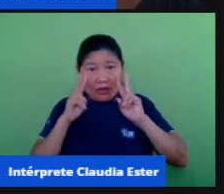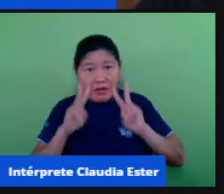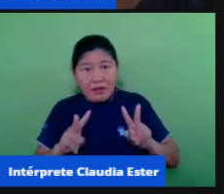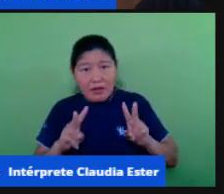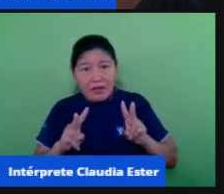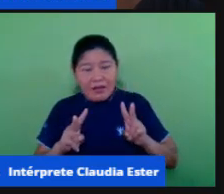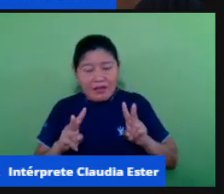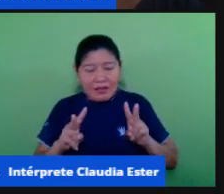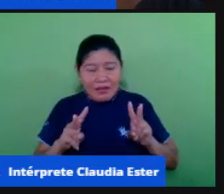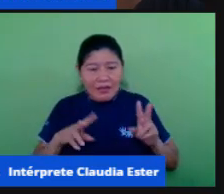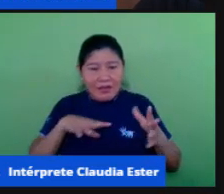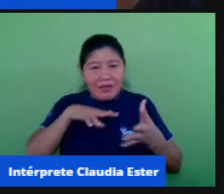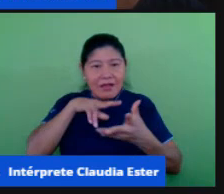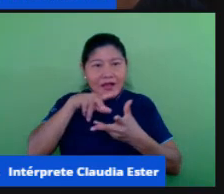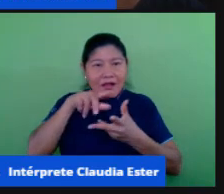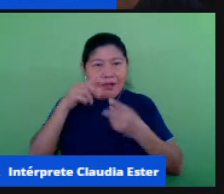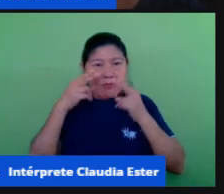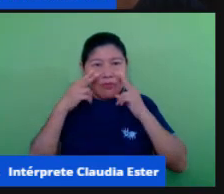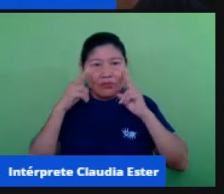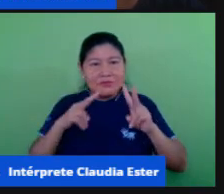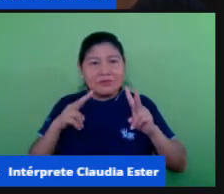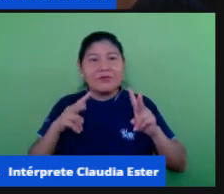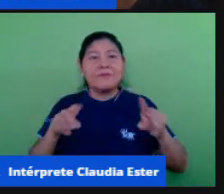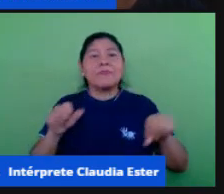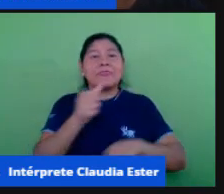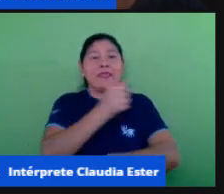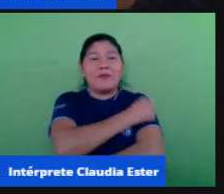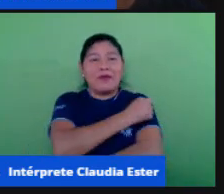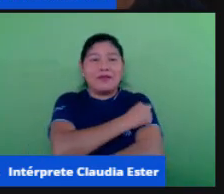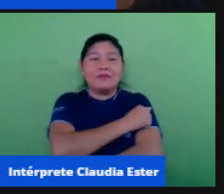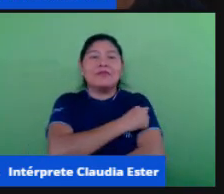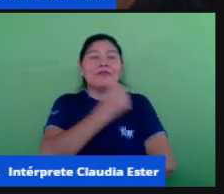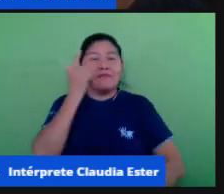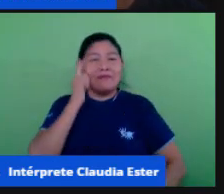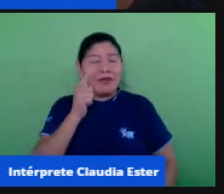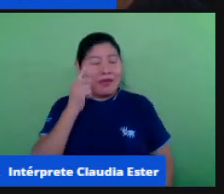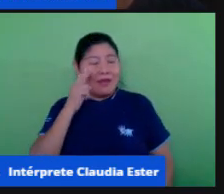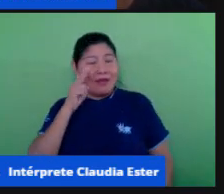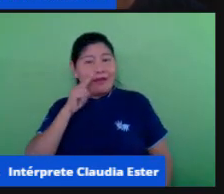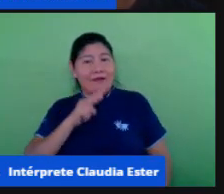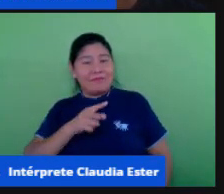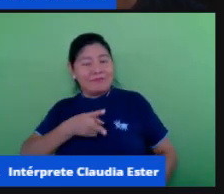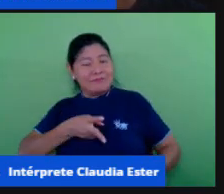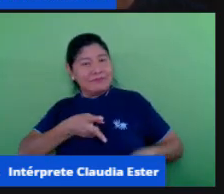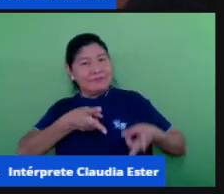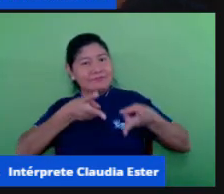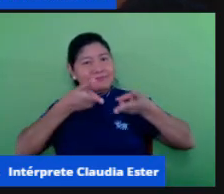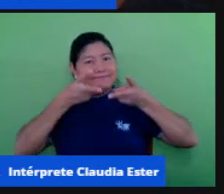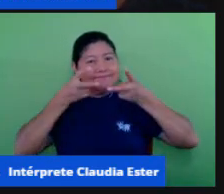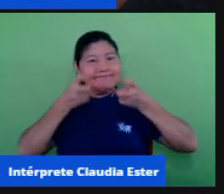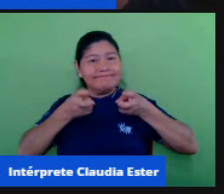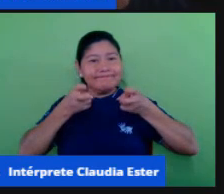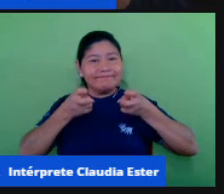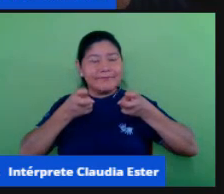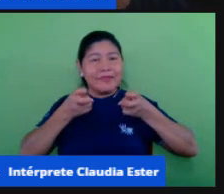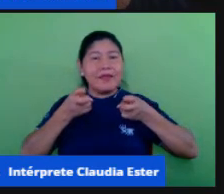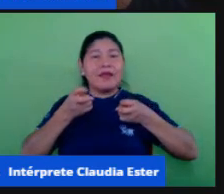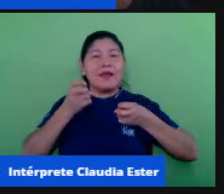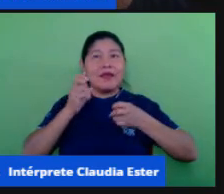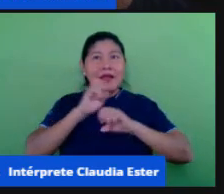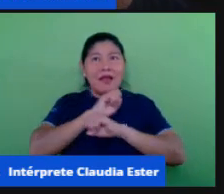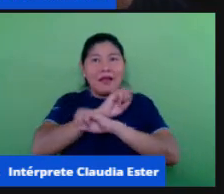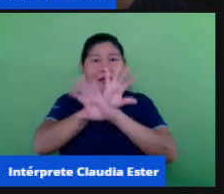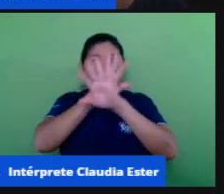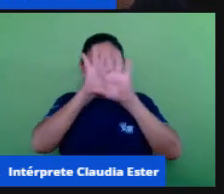porque não só dizer mas o aluno também vai visualizar então a a facilidade da compreensão